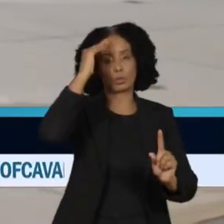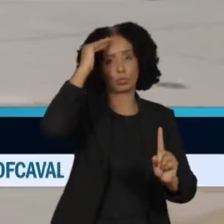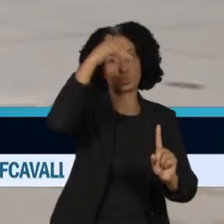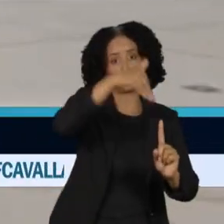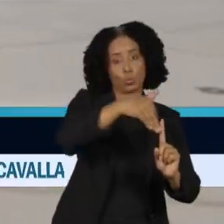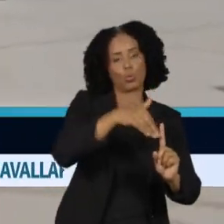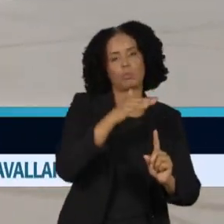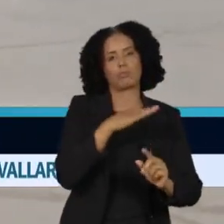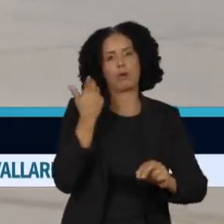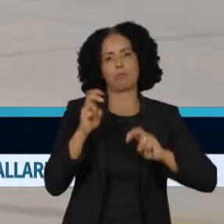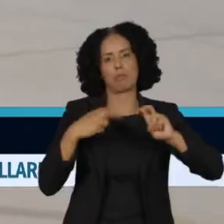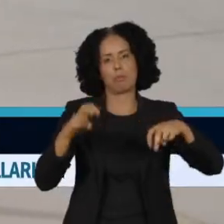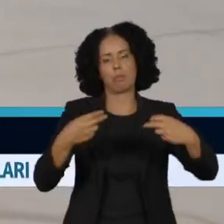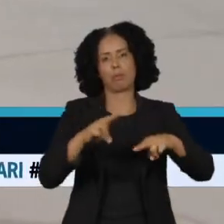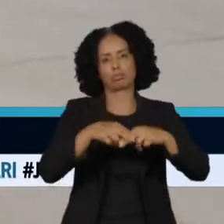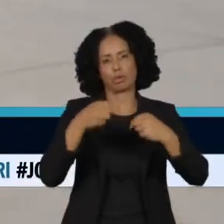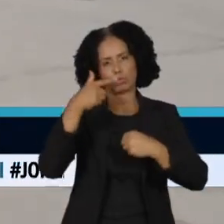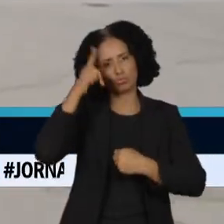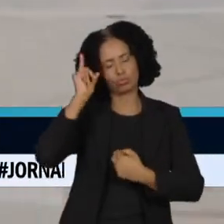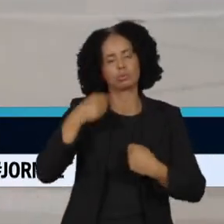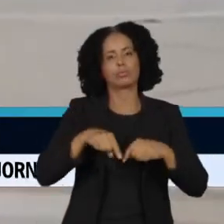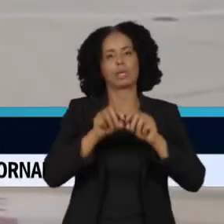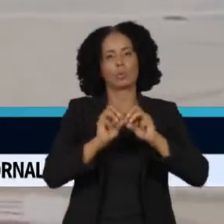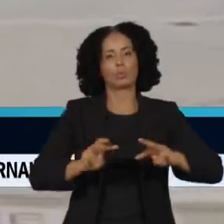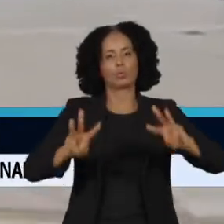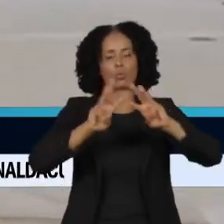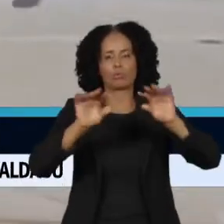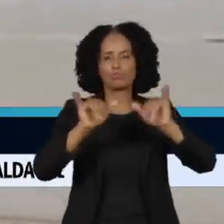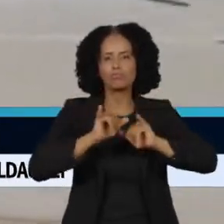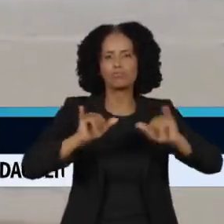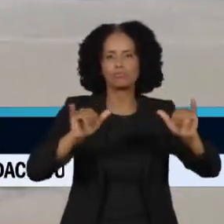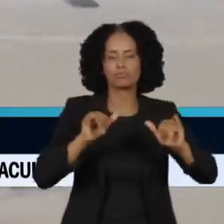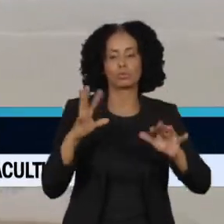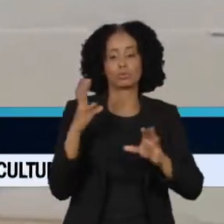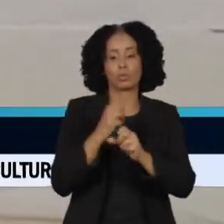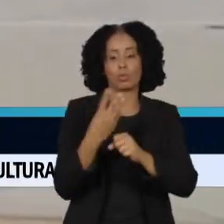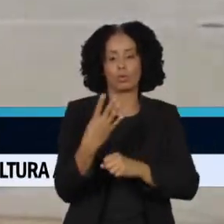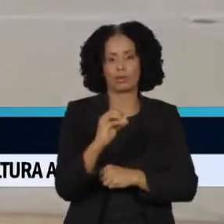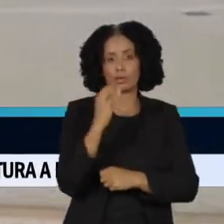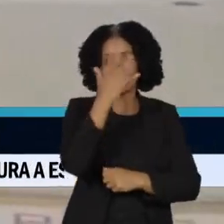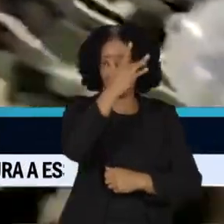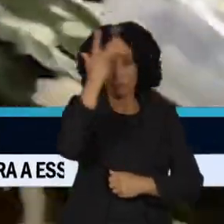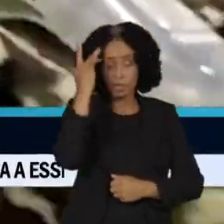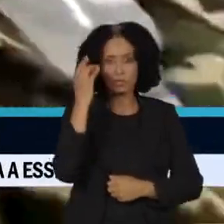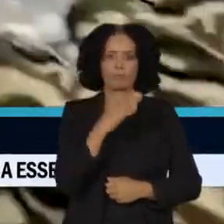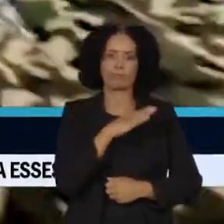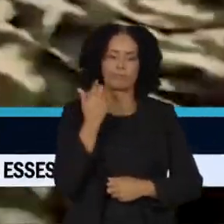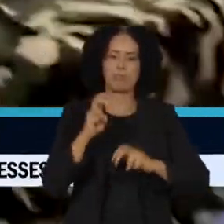Segundo o alto comissariado da ONU para Direitos Humanos, 40 pessoas já morreram no país em um mês de desculpa.